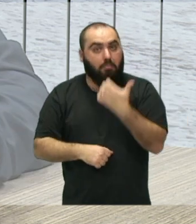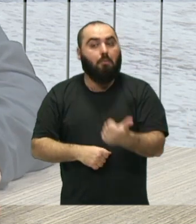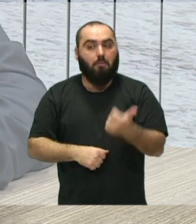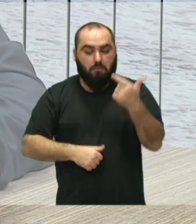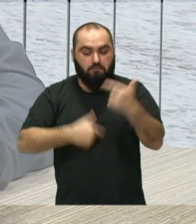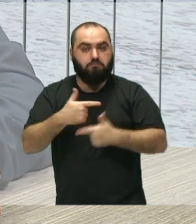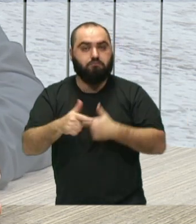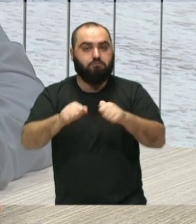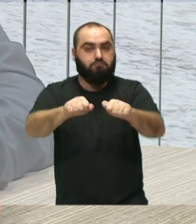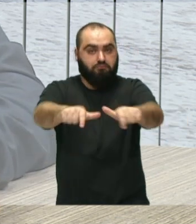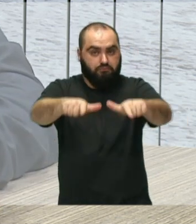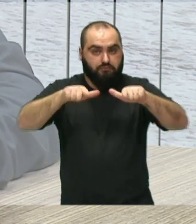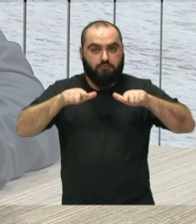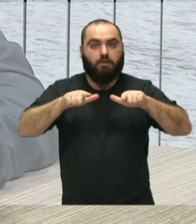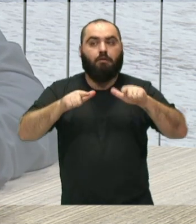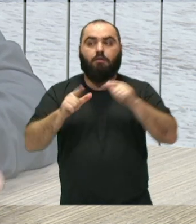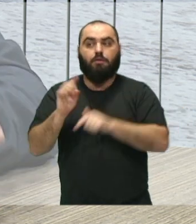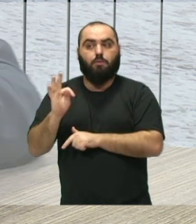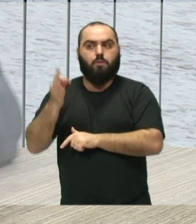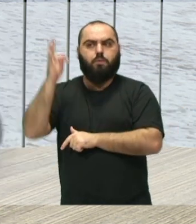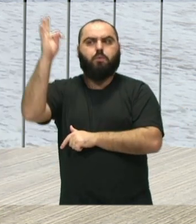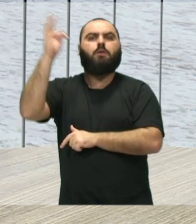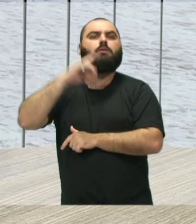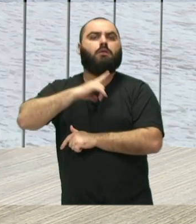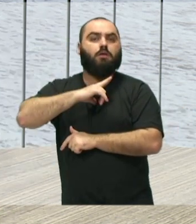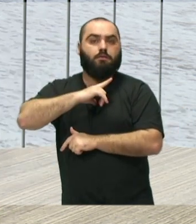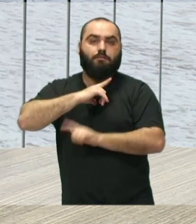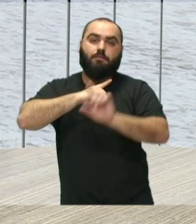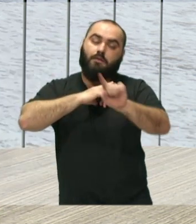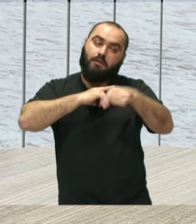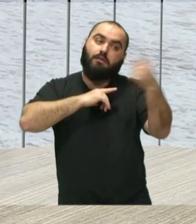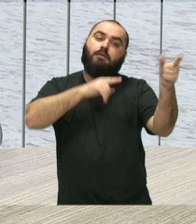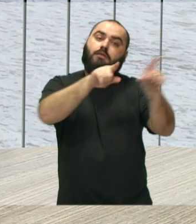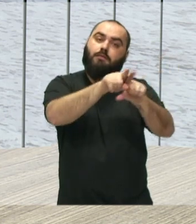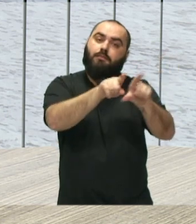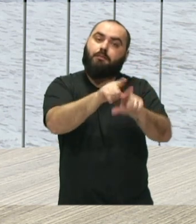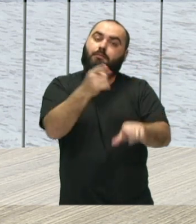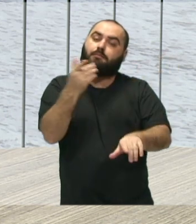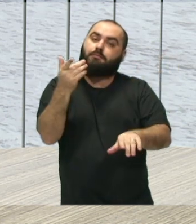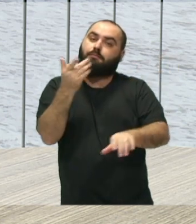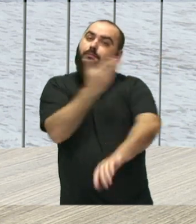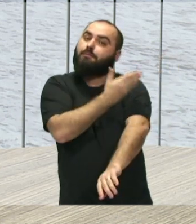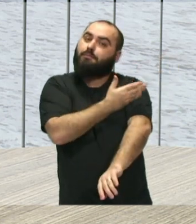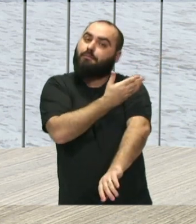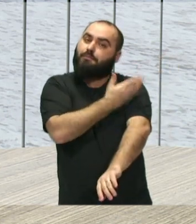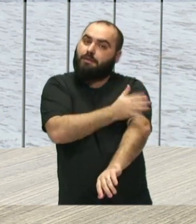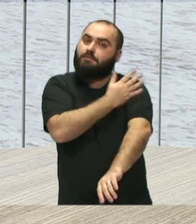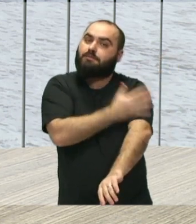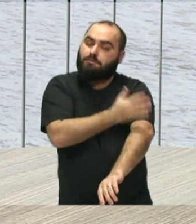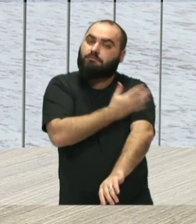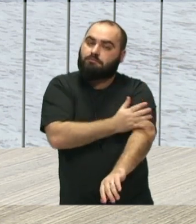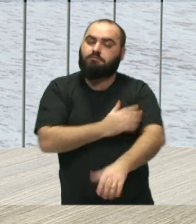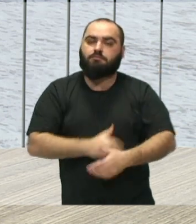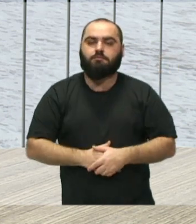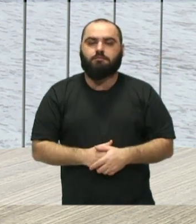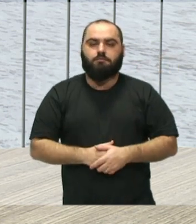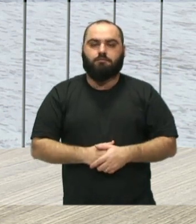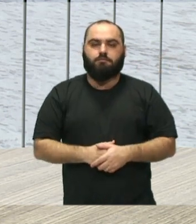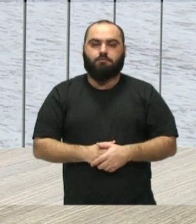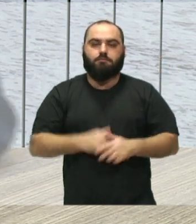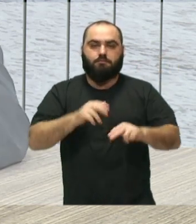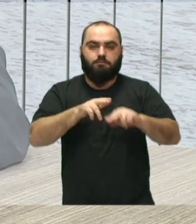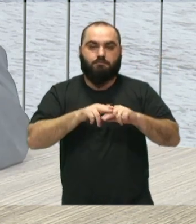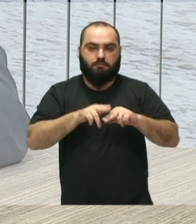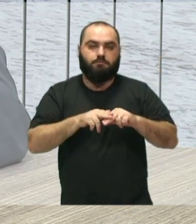toda a parte teórica, né, e também a parte prática, para sair do conservatório, a gente fala do perfil do nosso